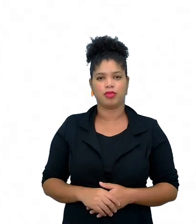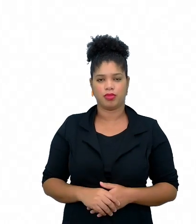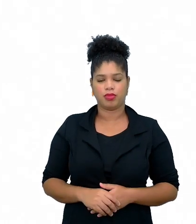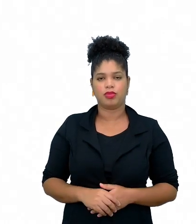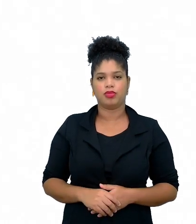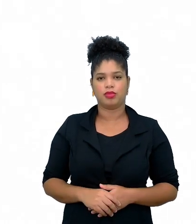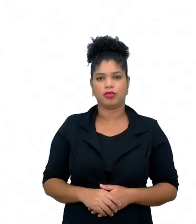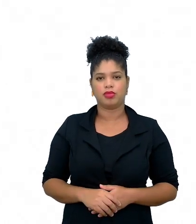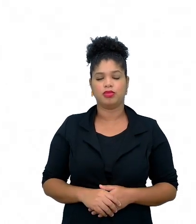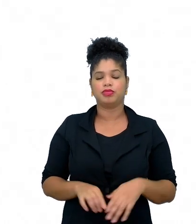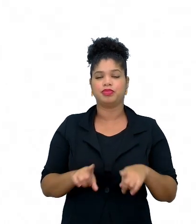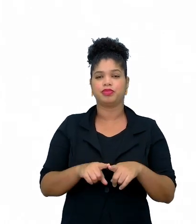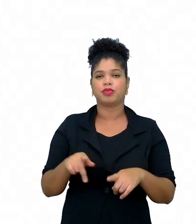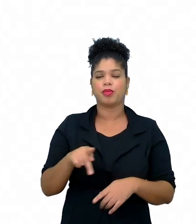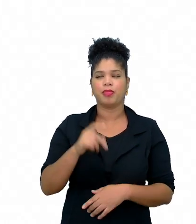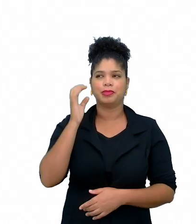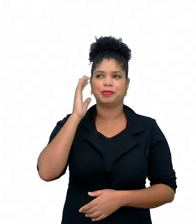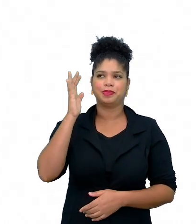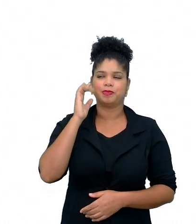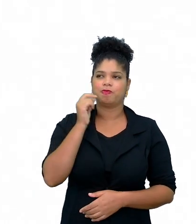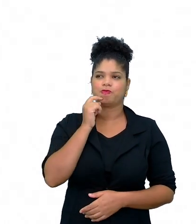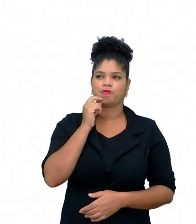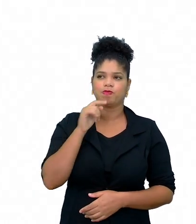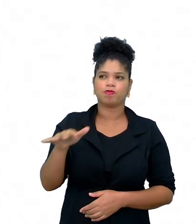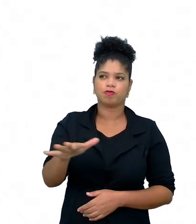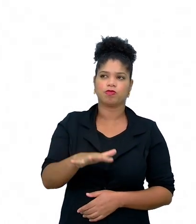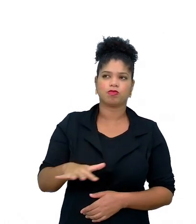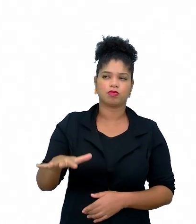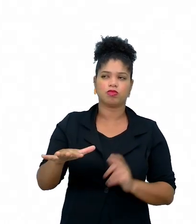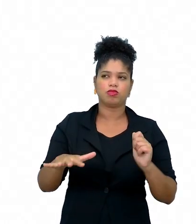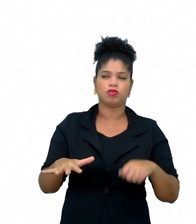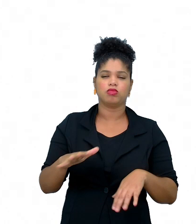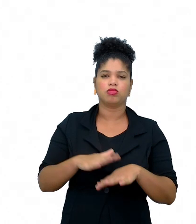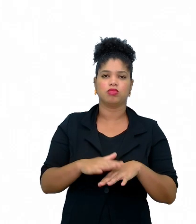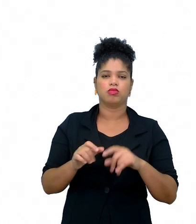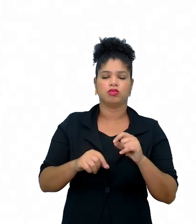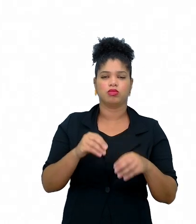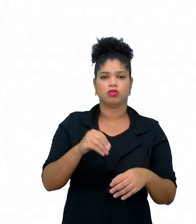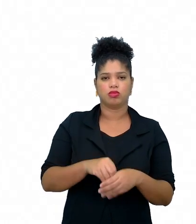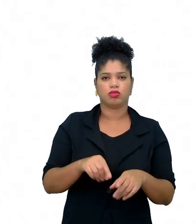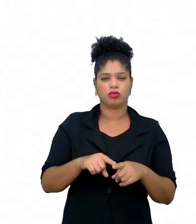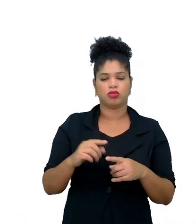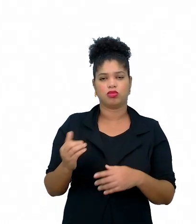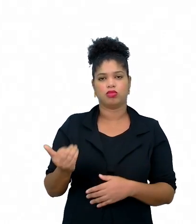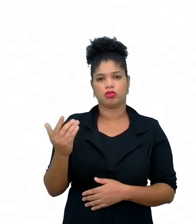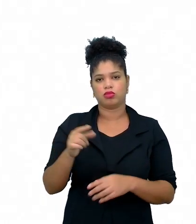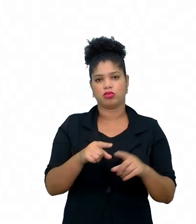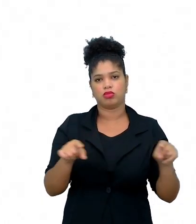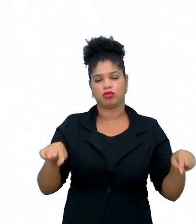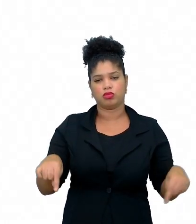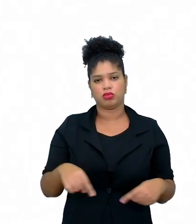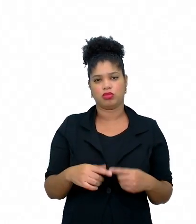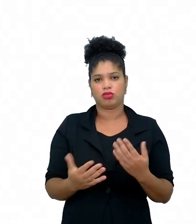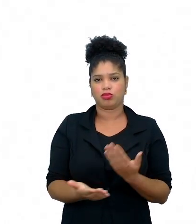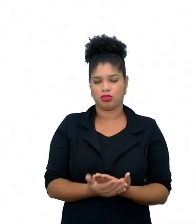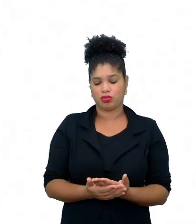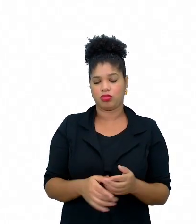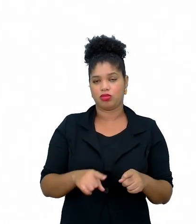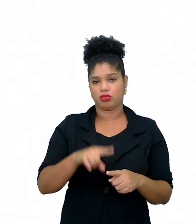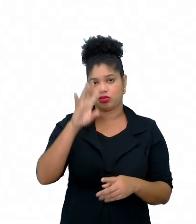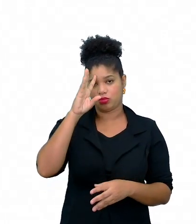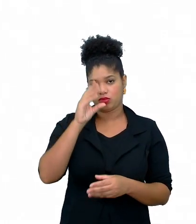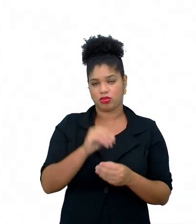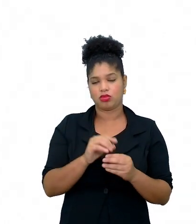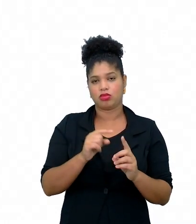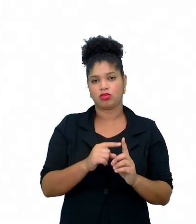já vai, o professor já vai pensar nesses espaços, né, dentro e fora da sala de aula. E definindo o